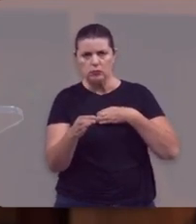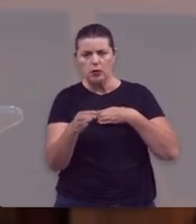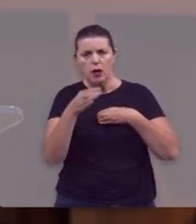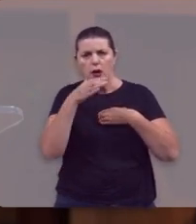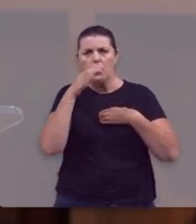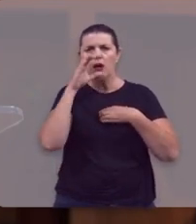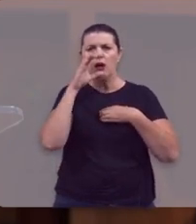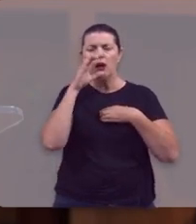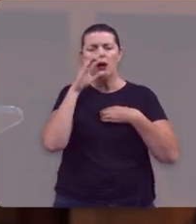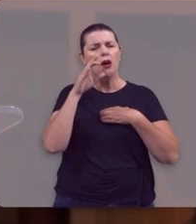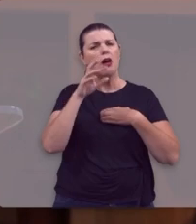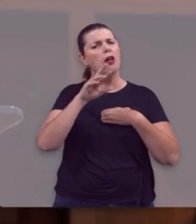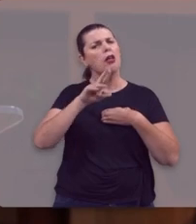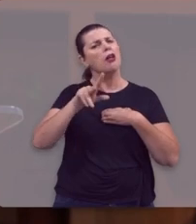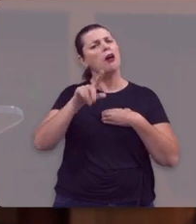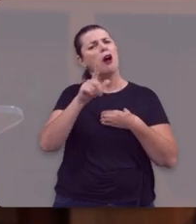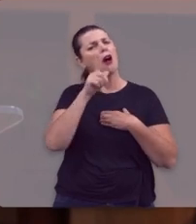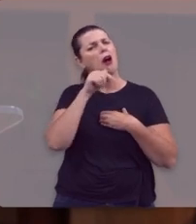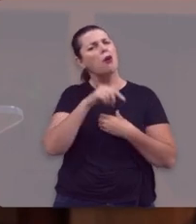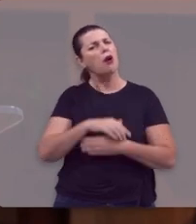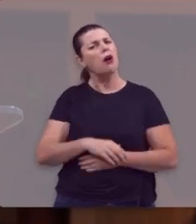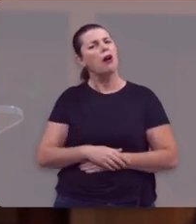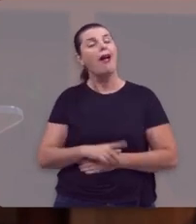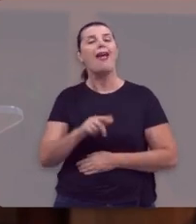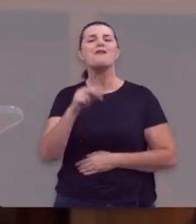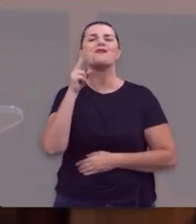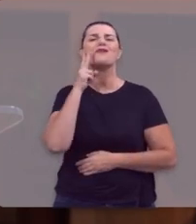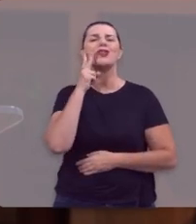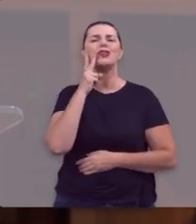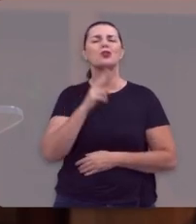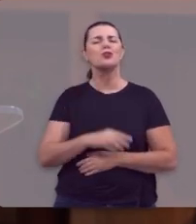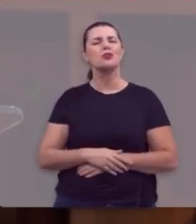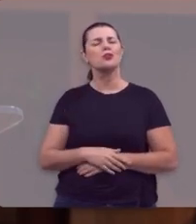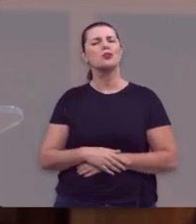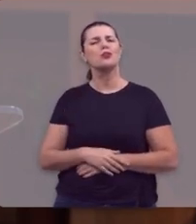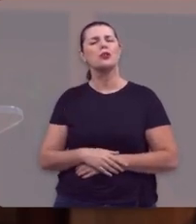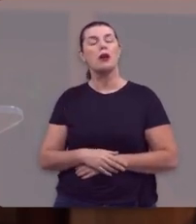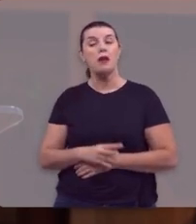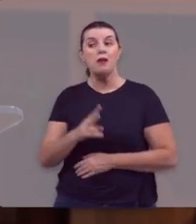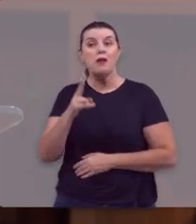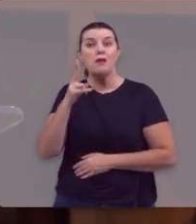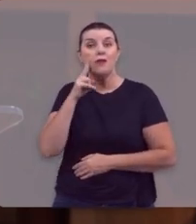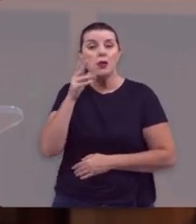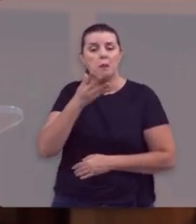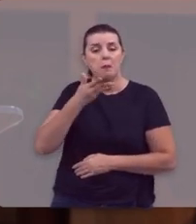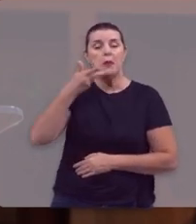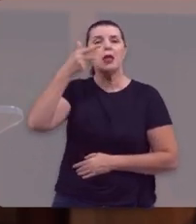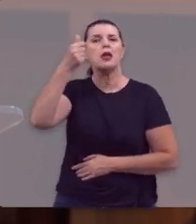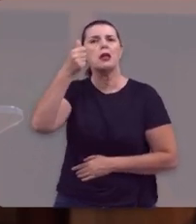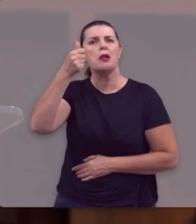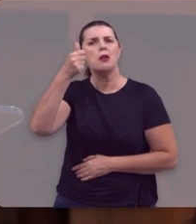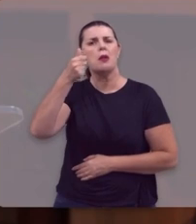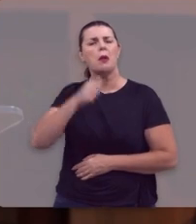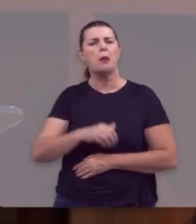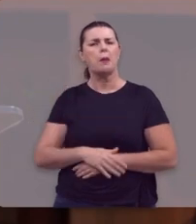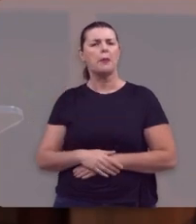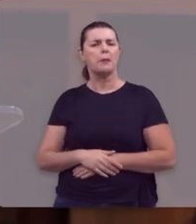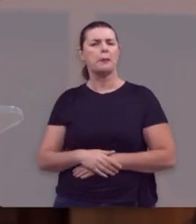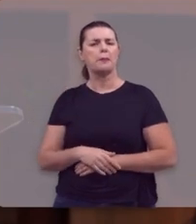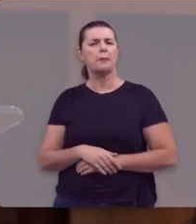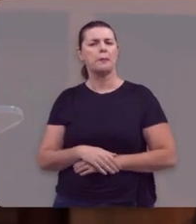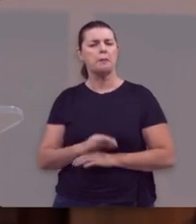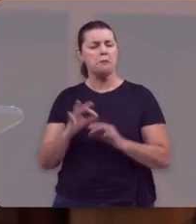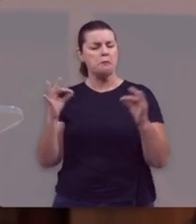sente, quando ele toma, não é água. É vinho. E vinho da